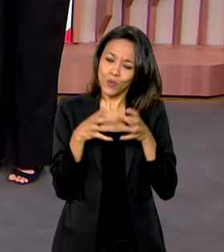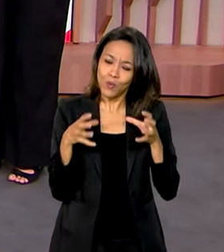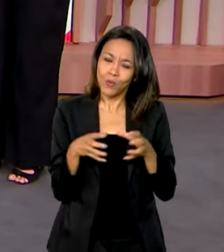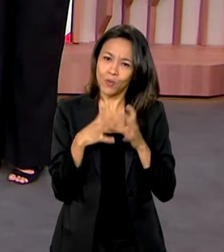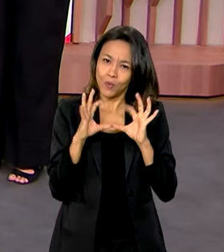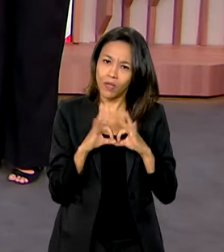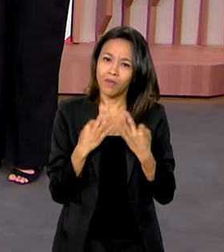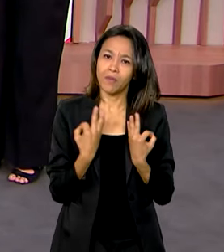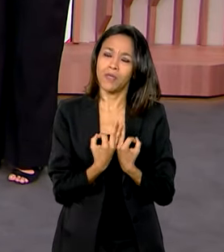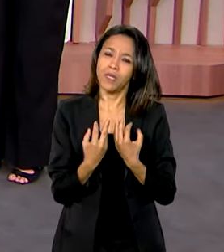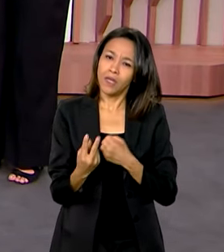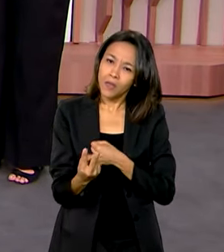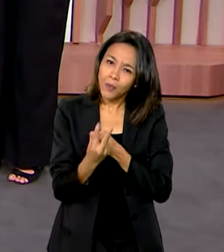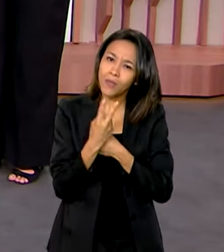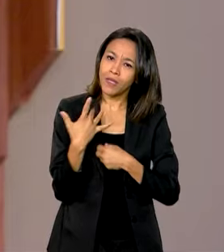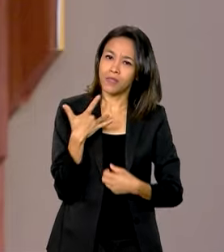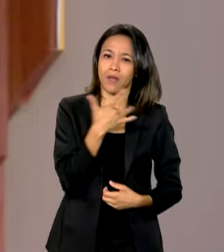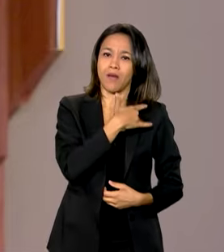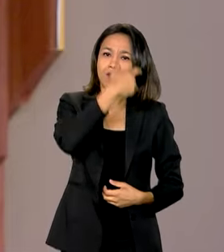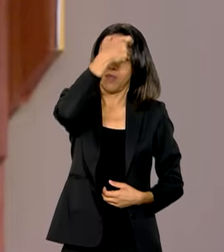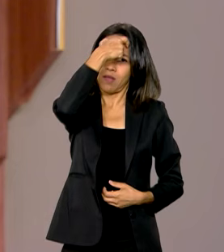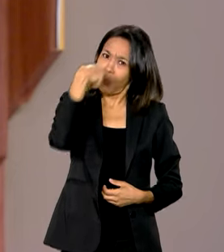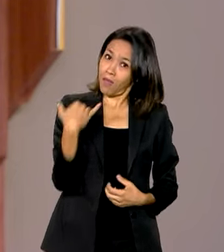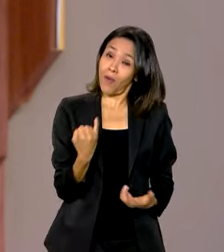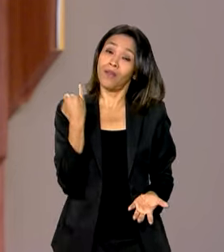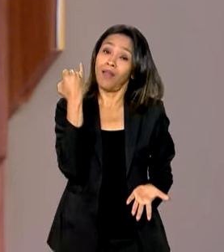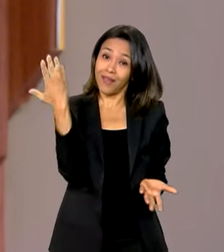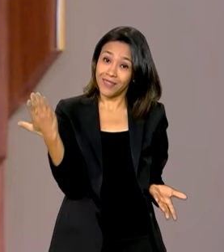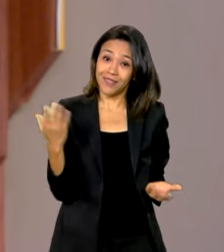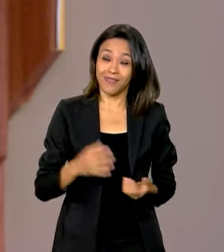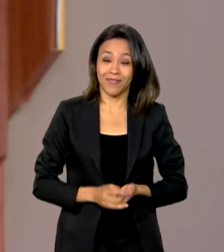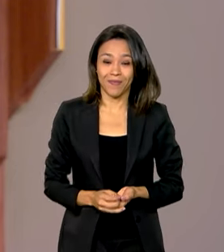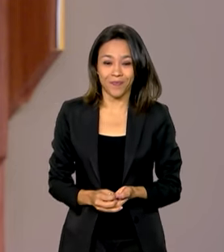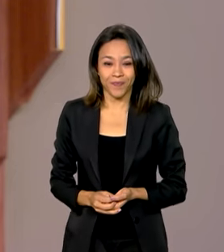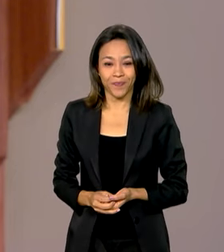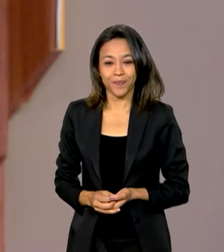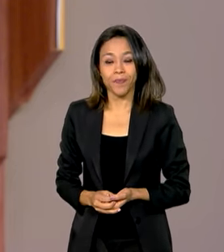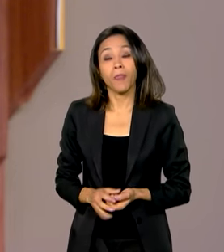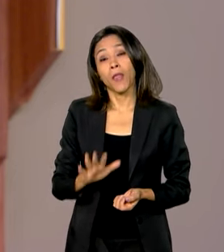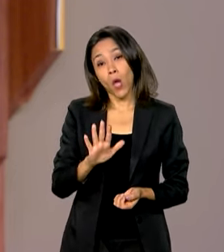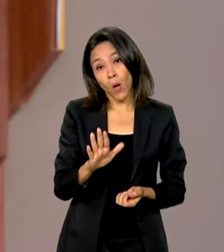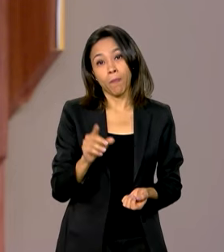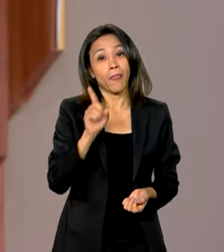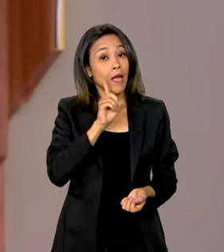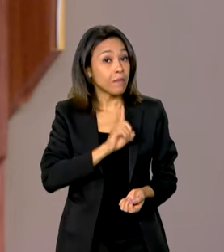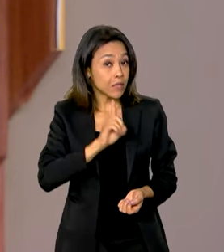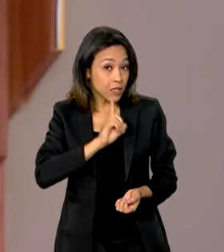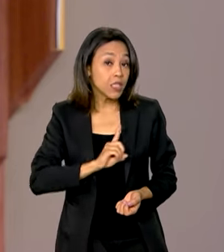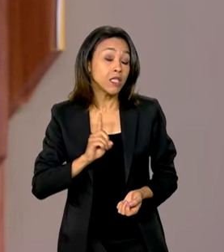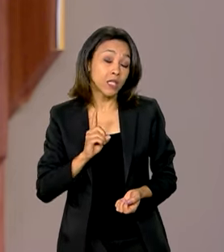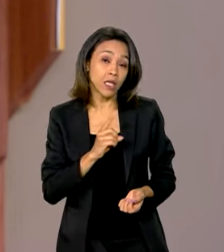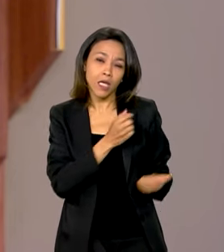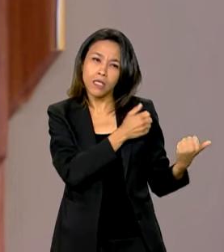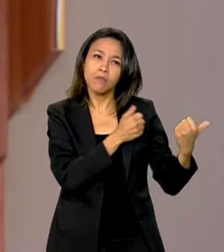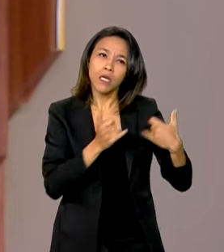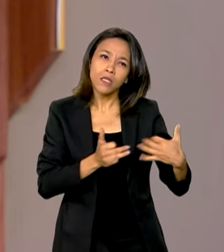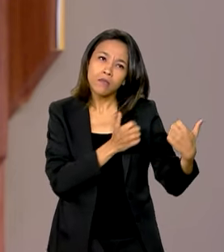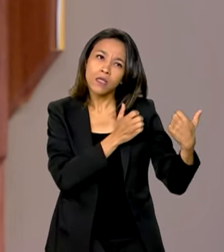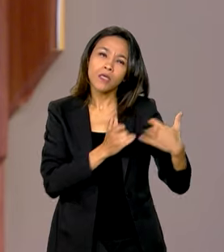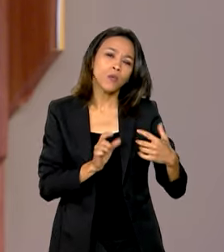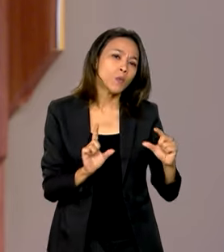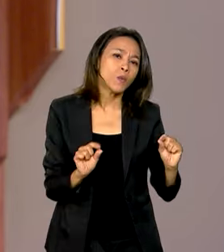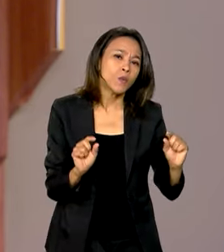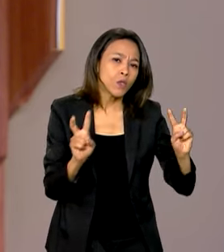trabalho e cuidar da saúde mental, que é muito importante. É isso? É verdade. Olha, e a ministra começou essa nossa conversa hoje falando